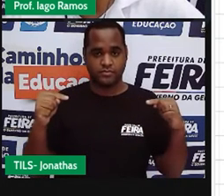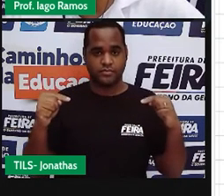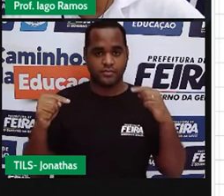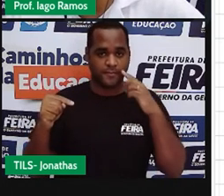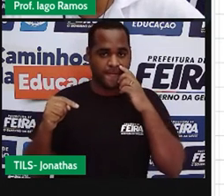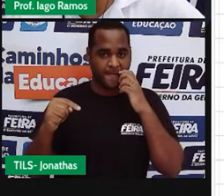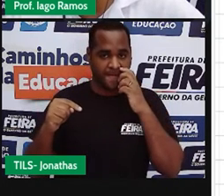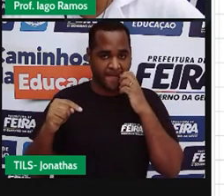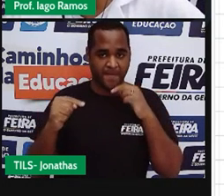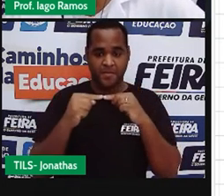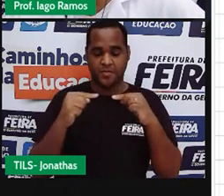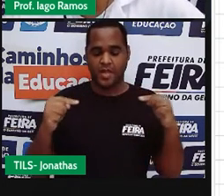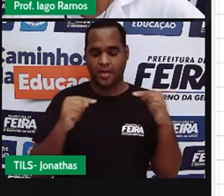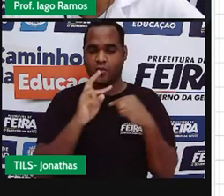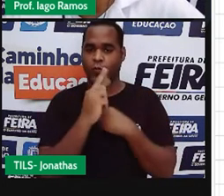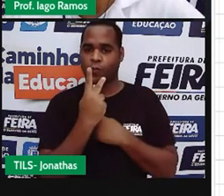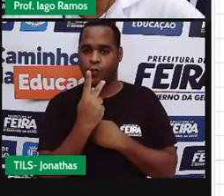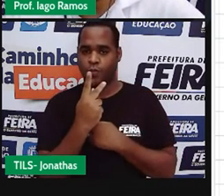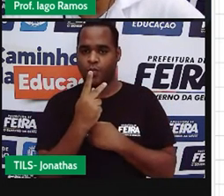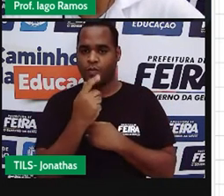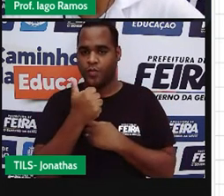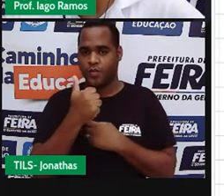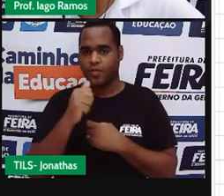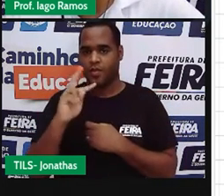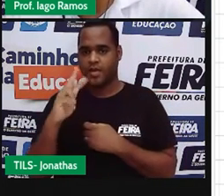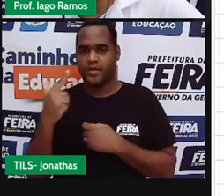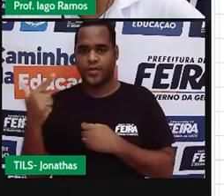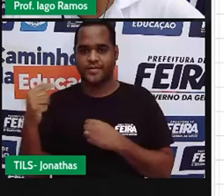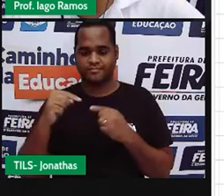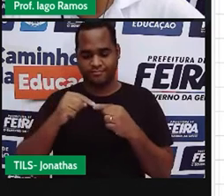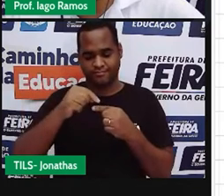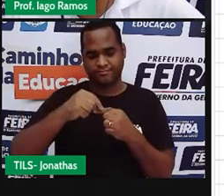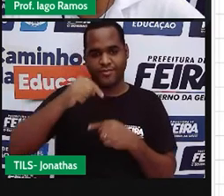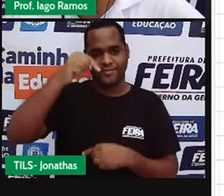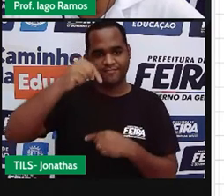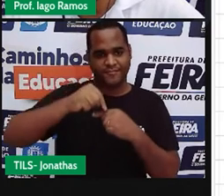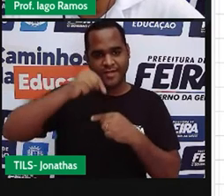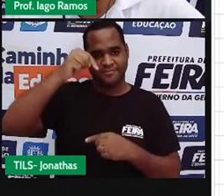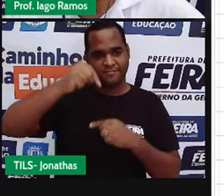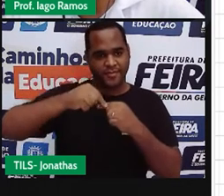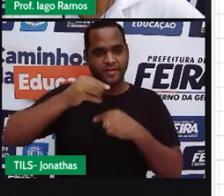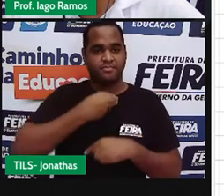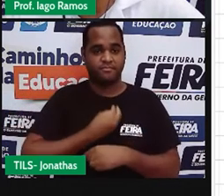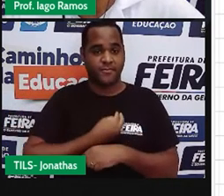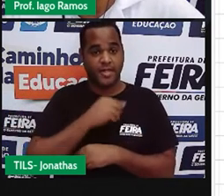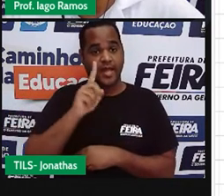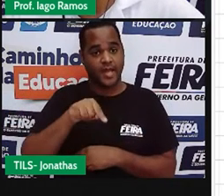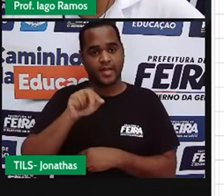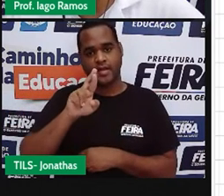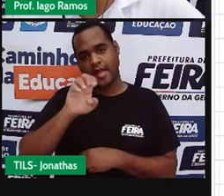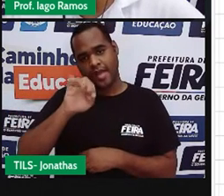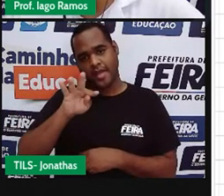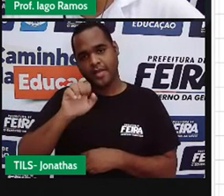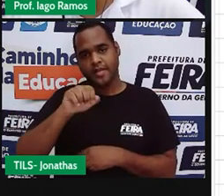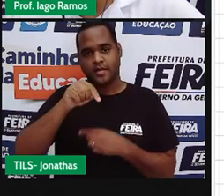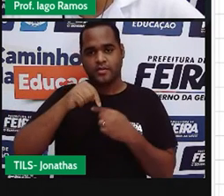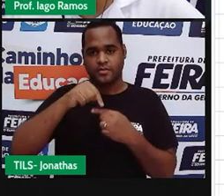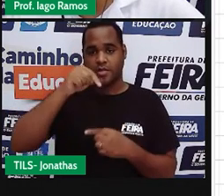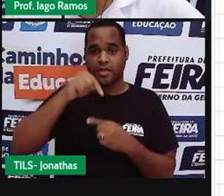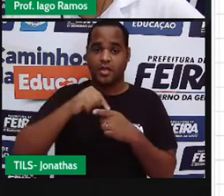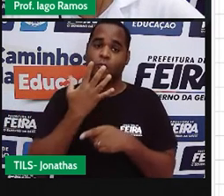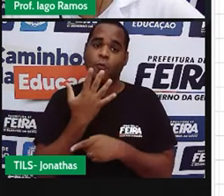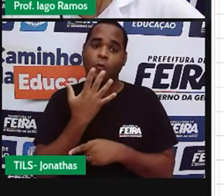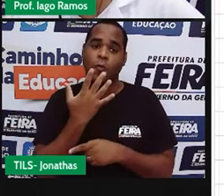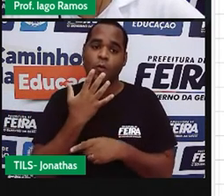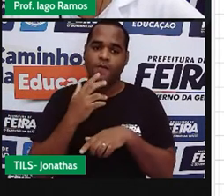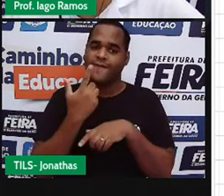esse pedaço vai de H1 até H2. E a reta mediatriz tá cruzando aqui, ó, tá cruzando. que eu vou até mudar a cor dela,